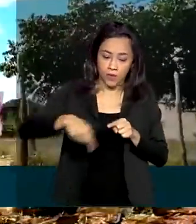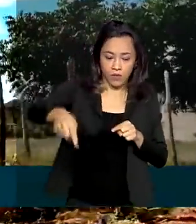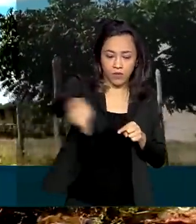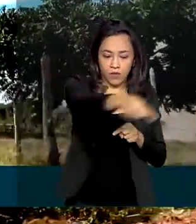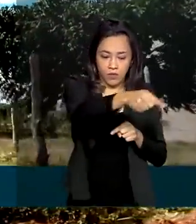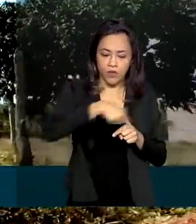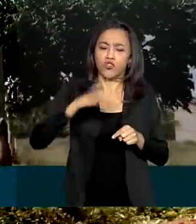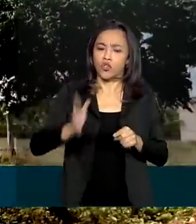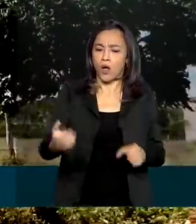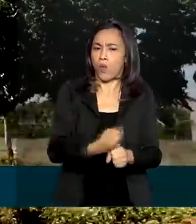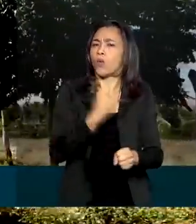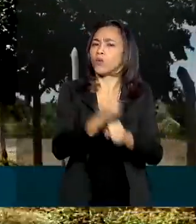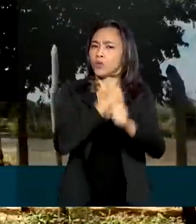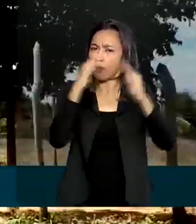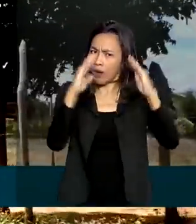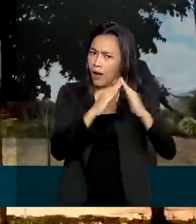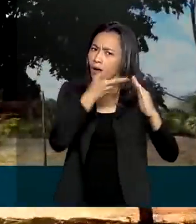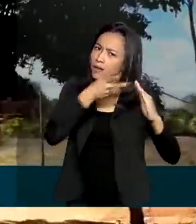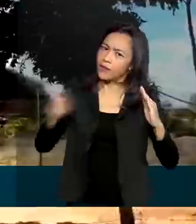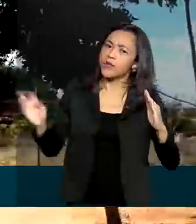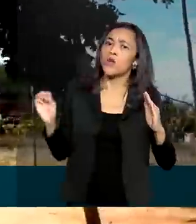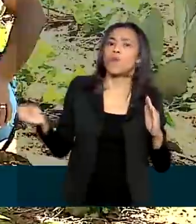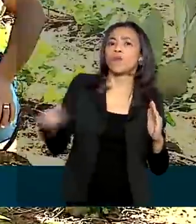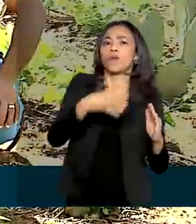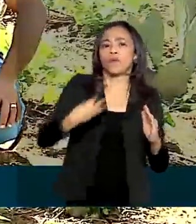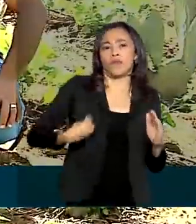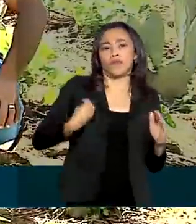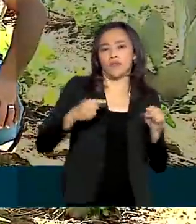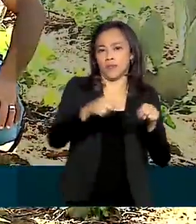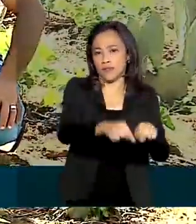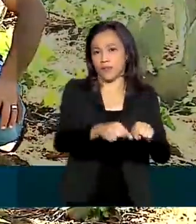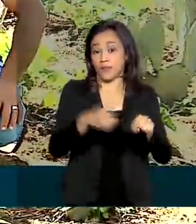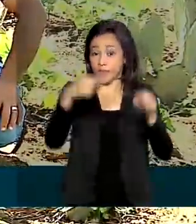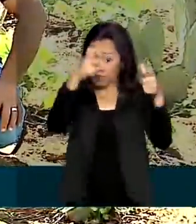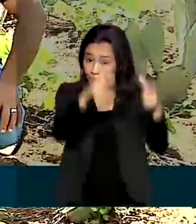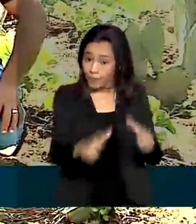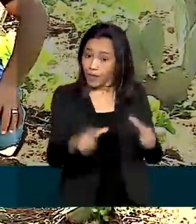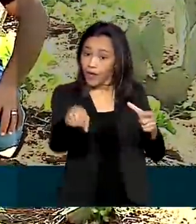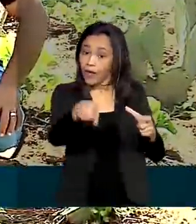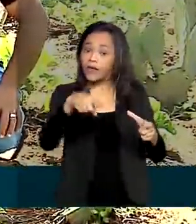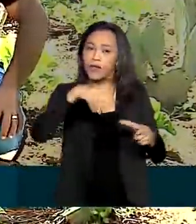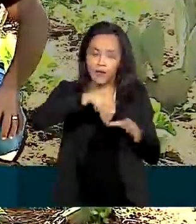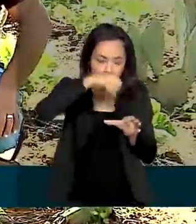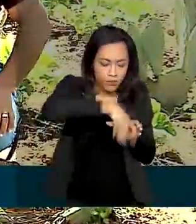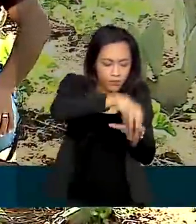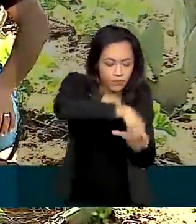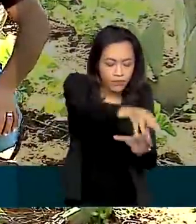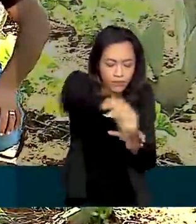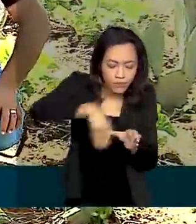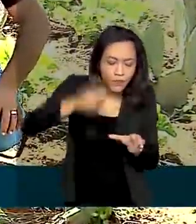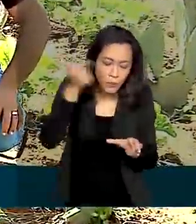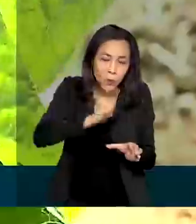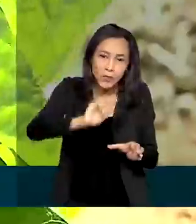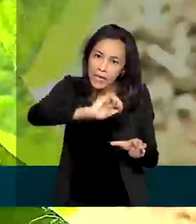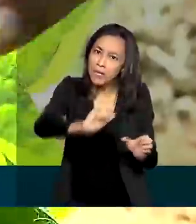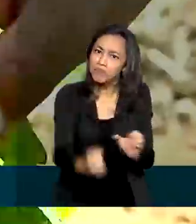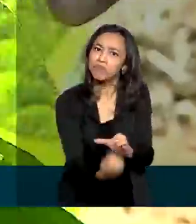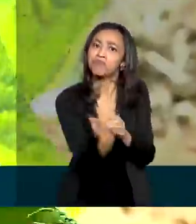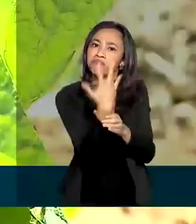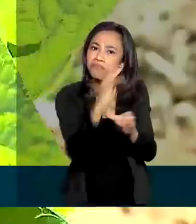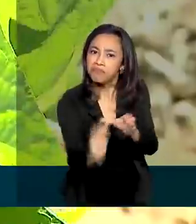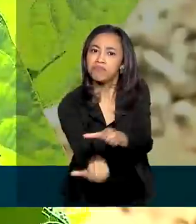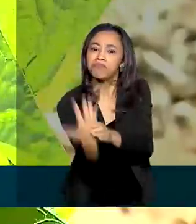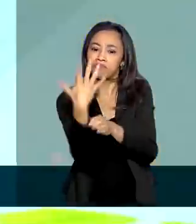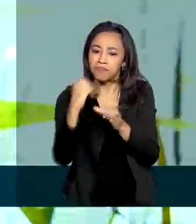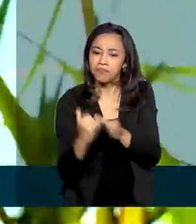a casa construída para iniciar uma nova vida. Aqui, tudo o que seu Josué planta dá. Orgulhoso, ele mostra os